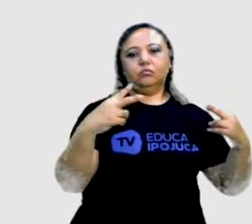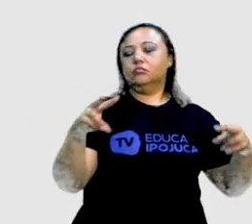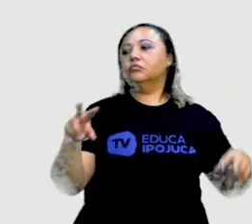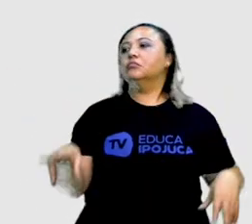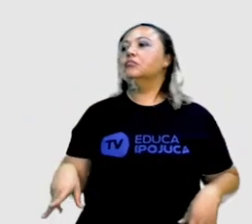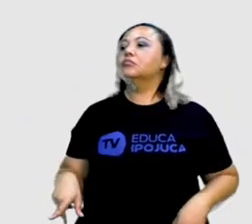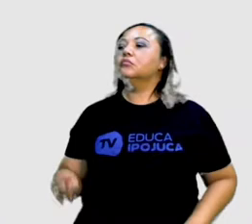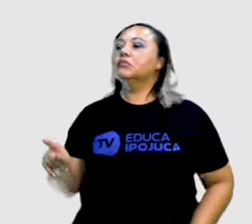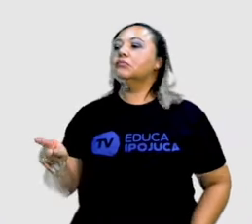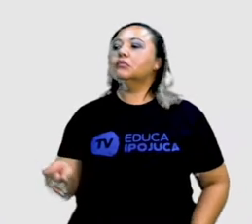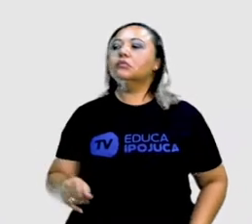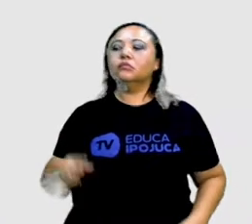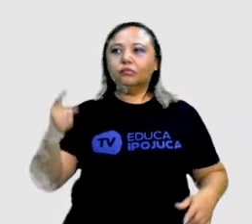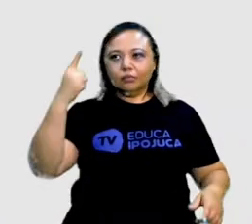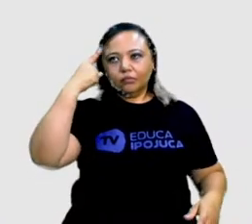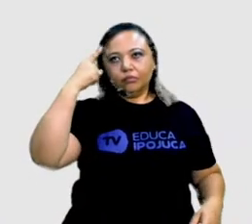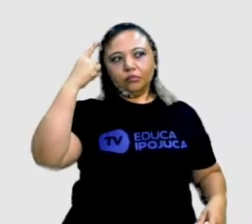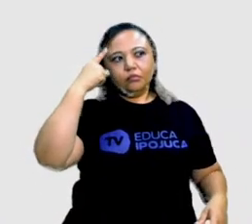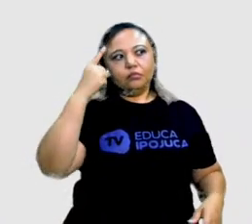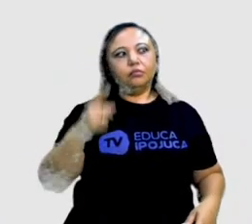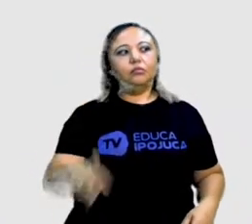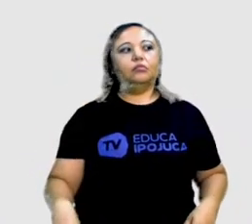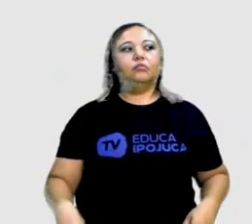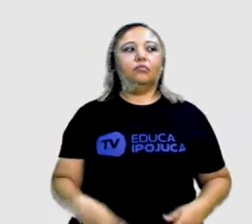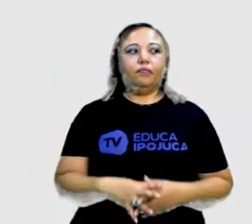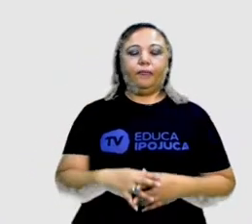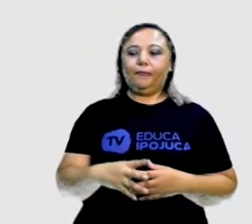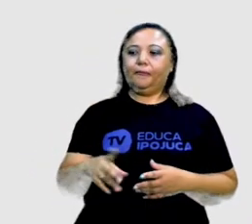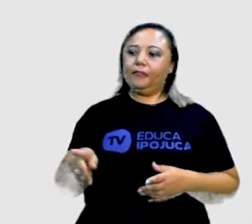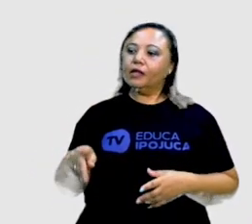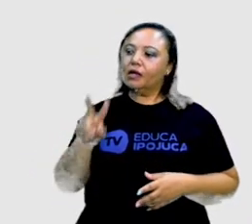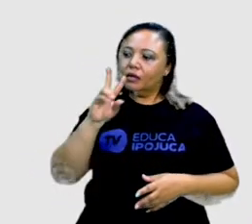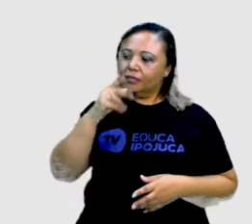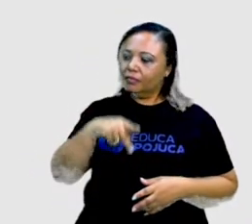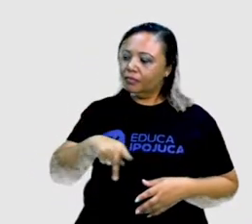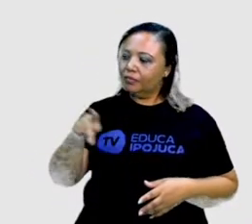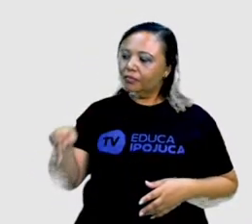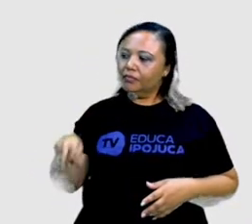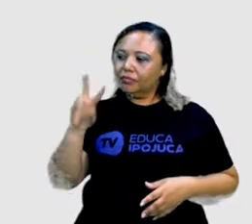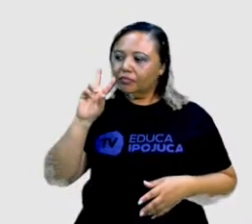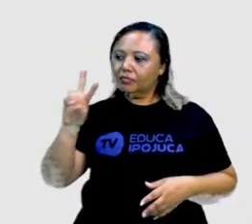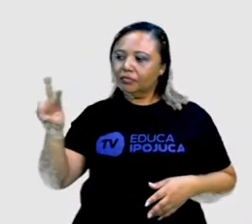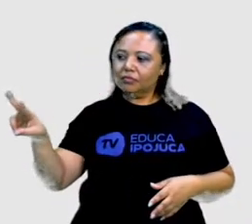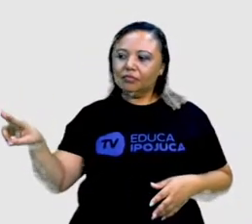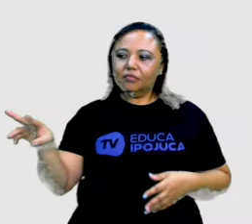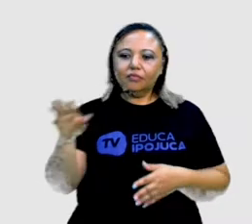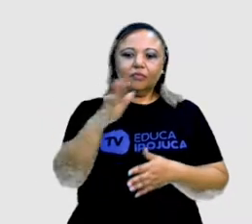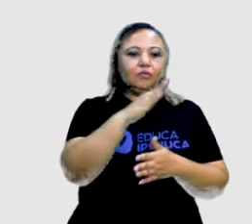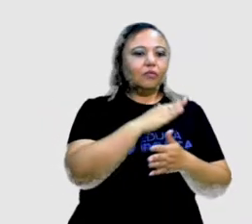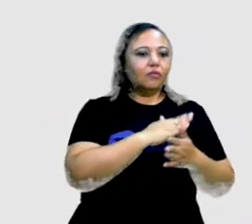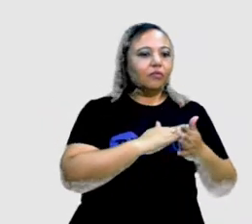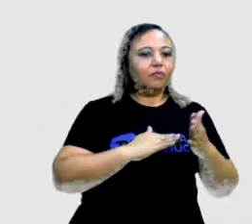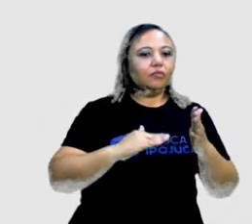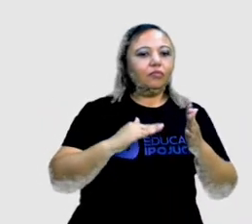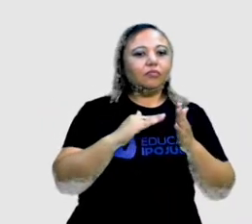esperança para sua querida Emily e em seguida olha para toda a classe.